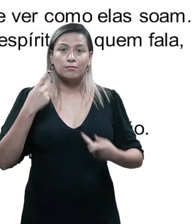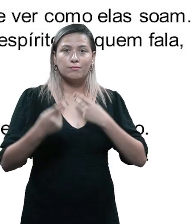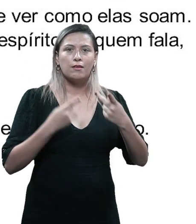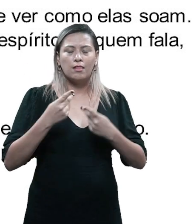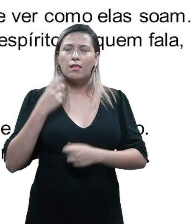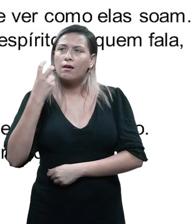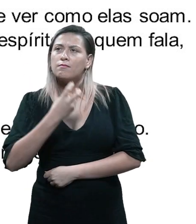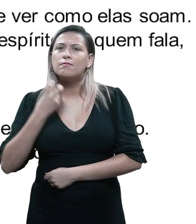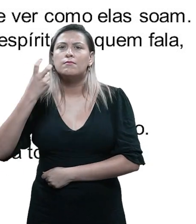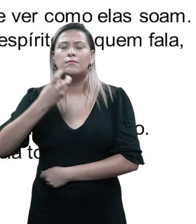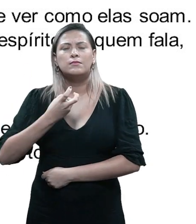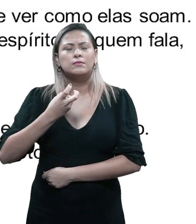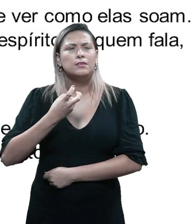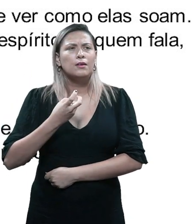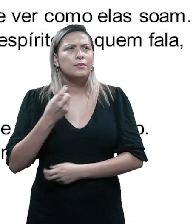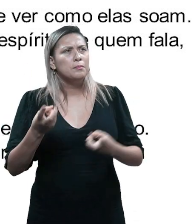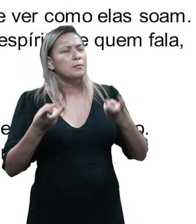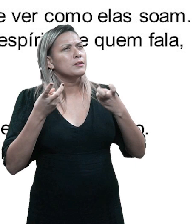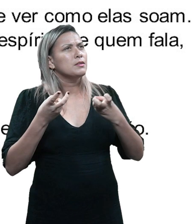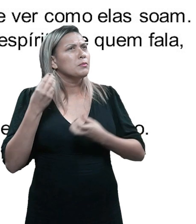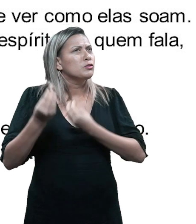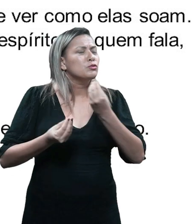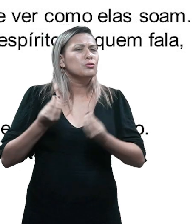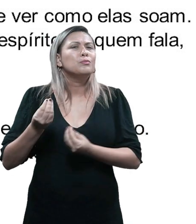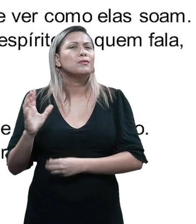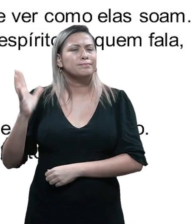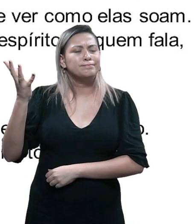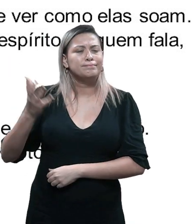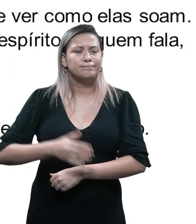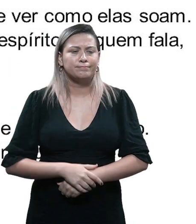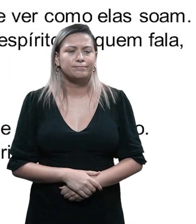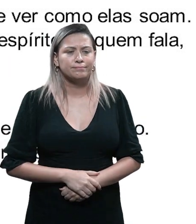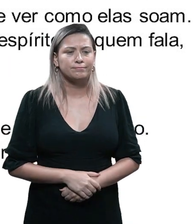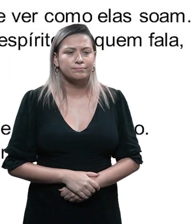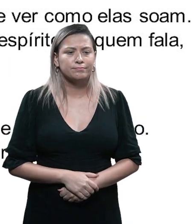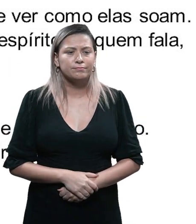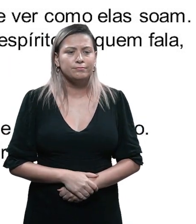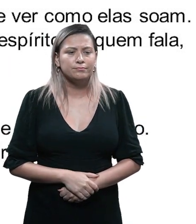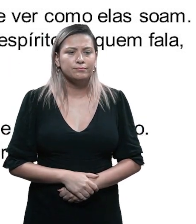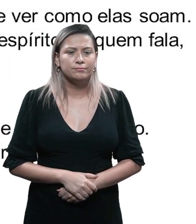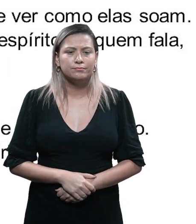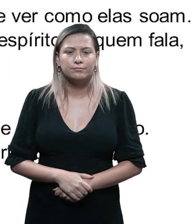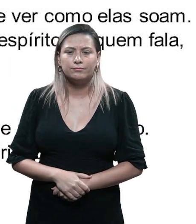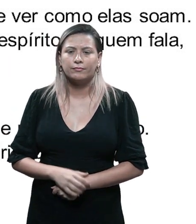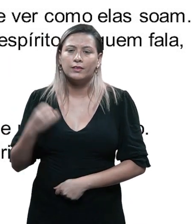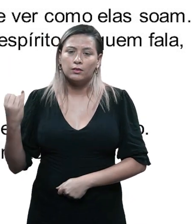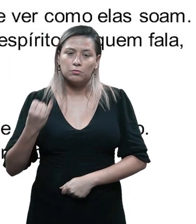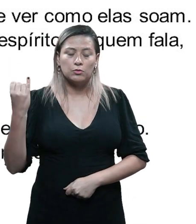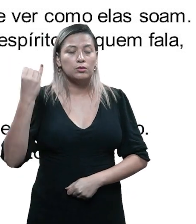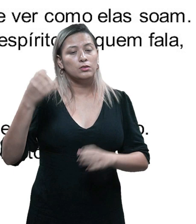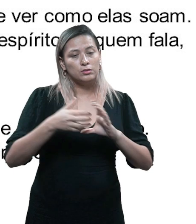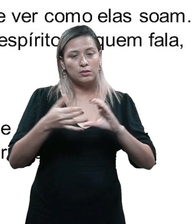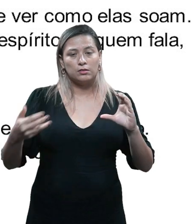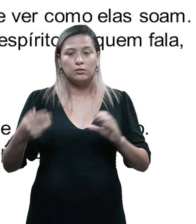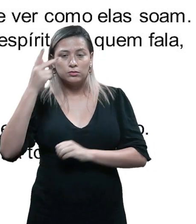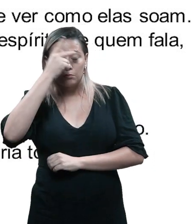oficina, é você dizer as falas em voz alta e ver como elas soam. Então, importante que